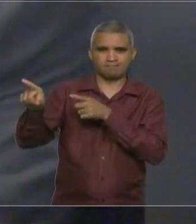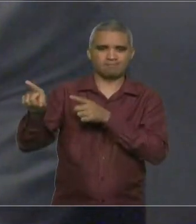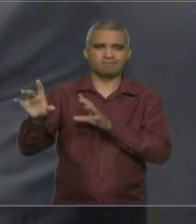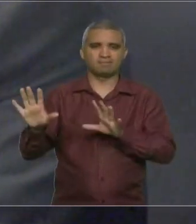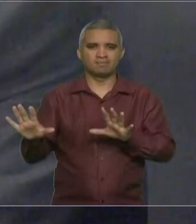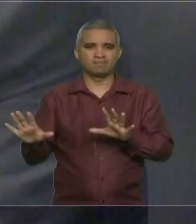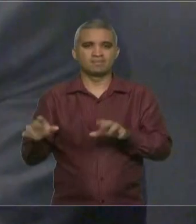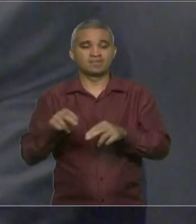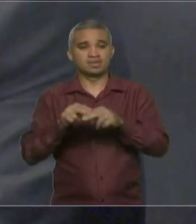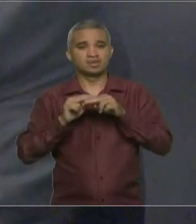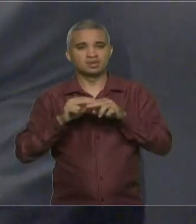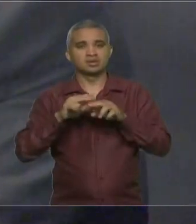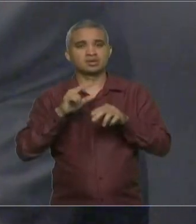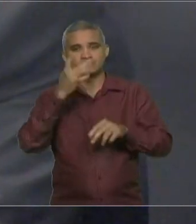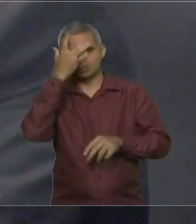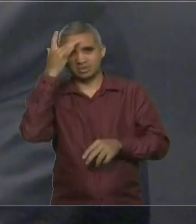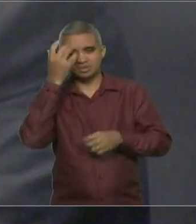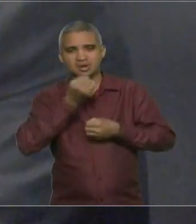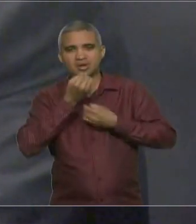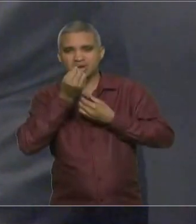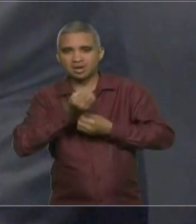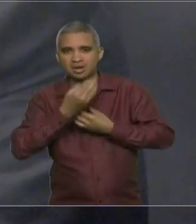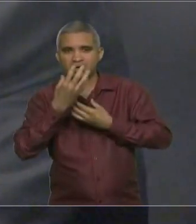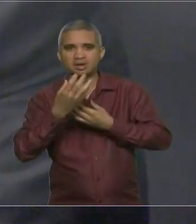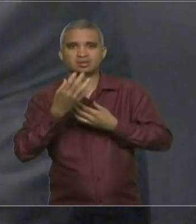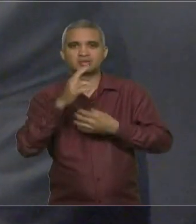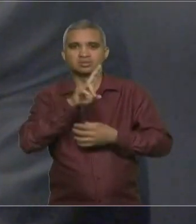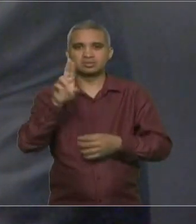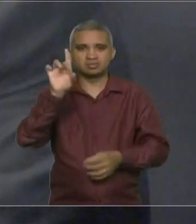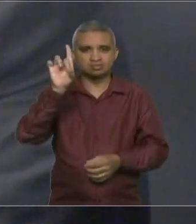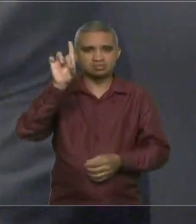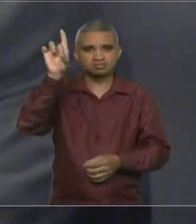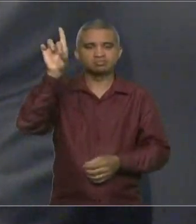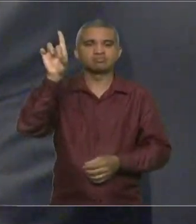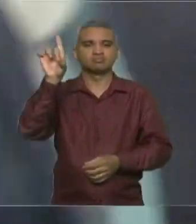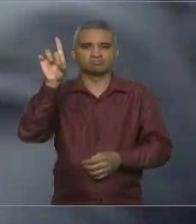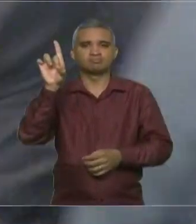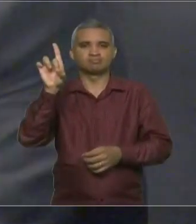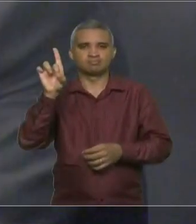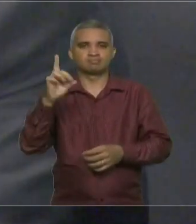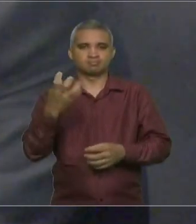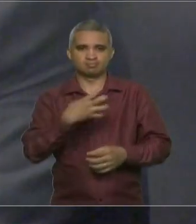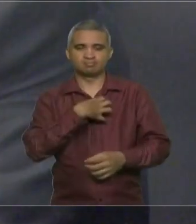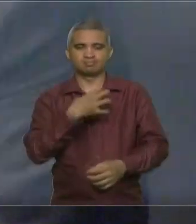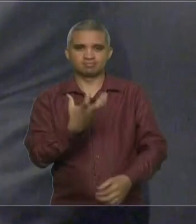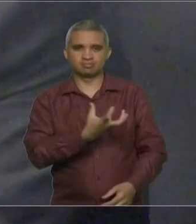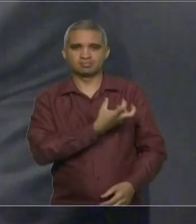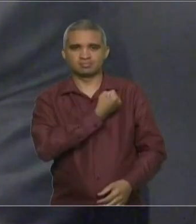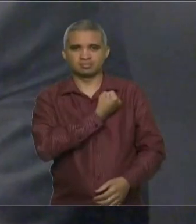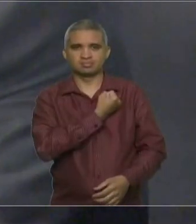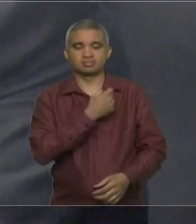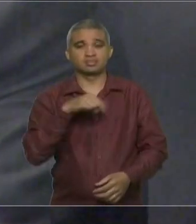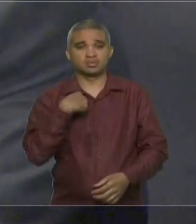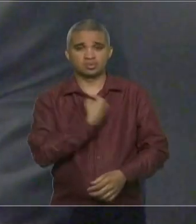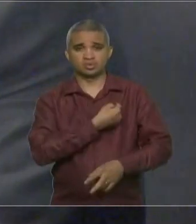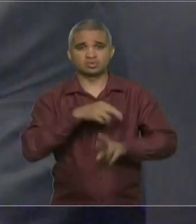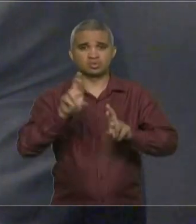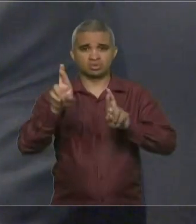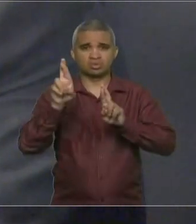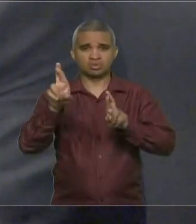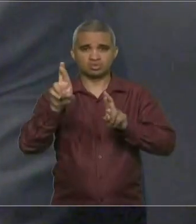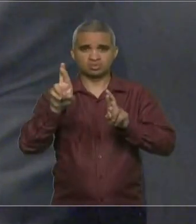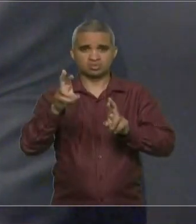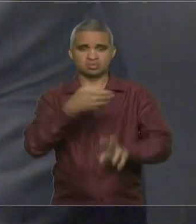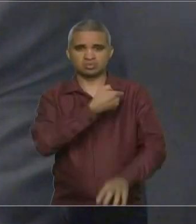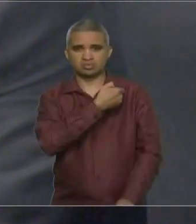Parabéns por tudo e quero lhe dizer também que nós estamos torcendo para o governo Bolsonaro dar certo.